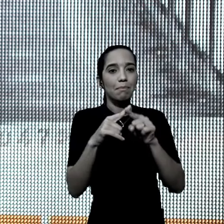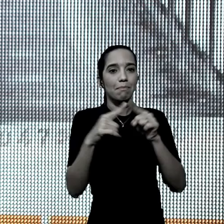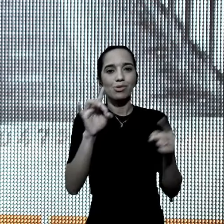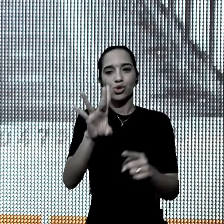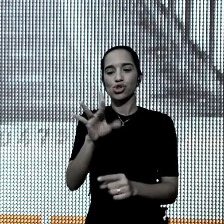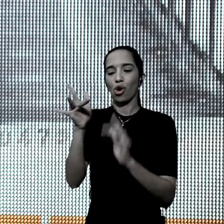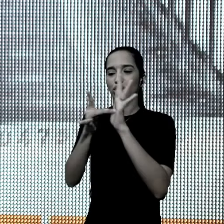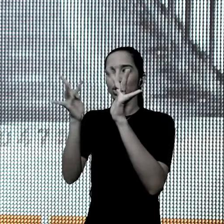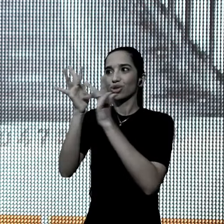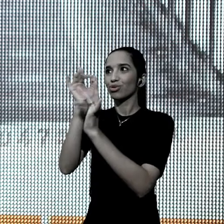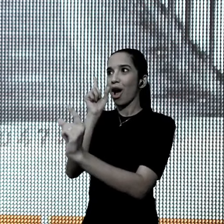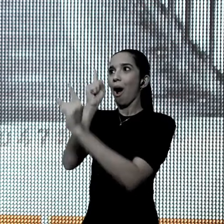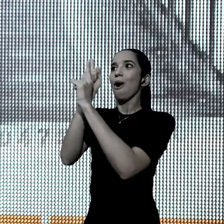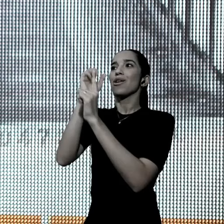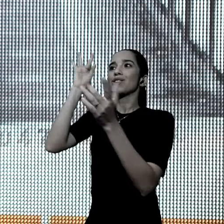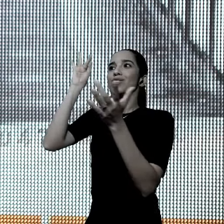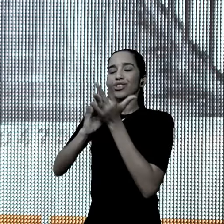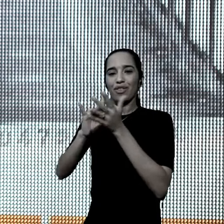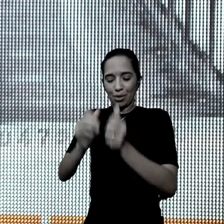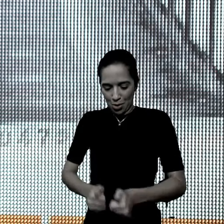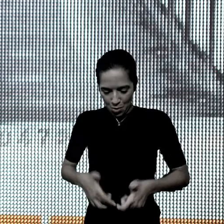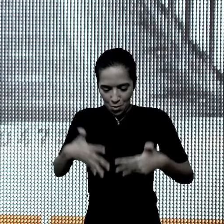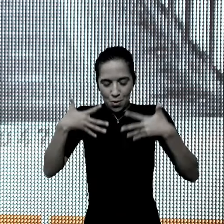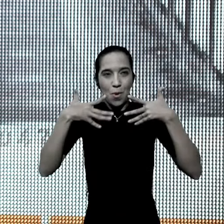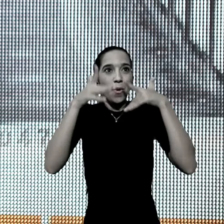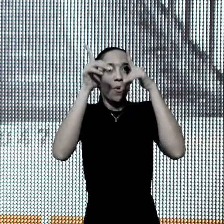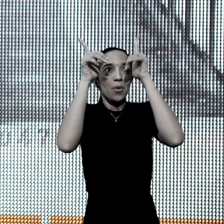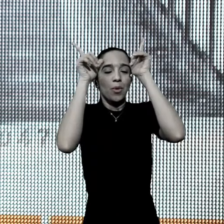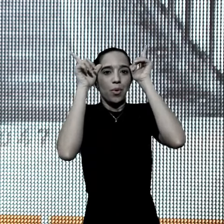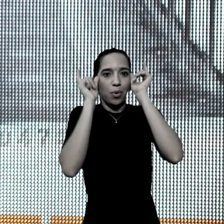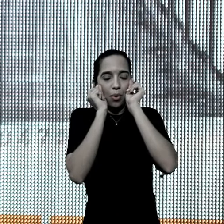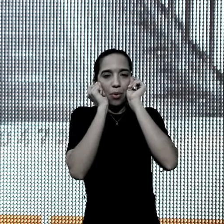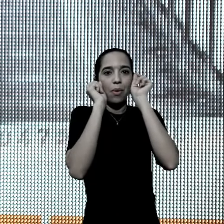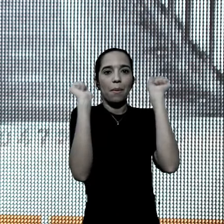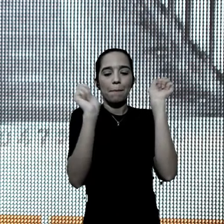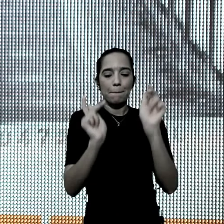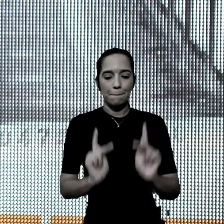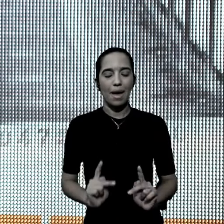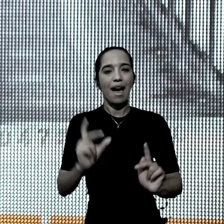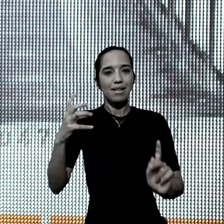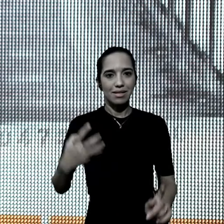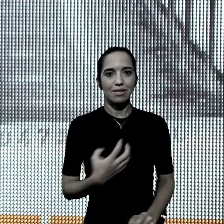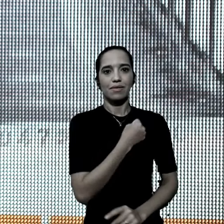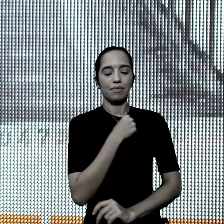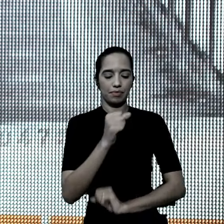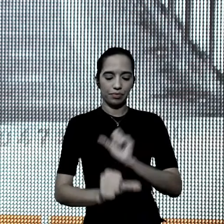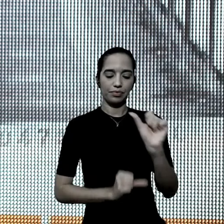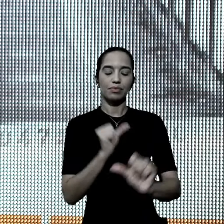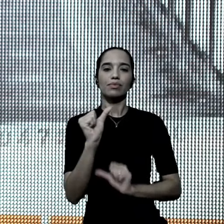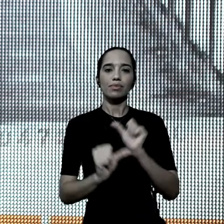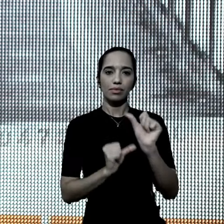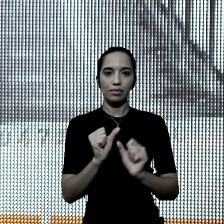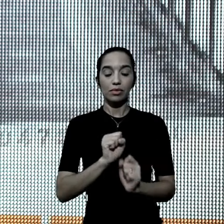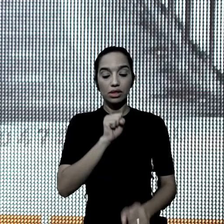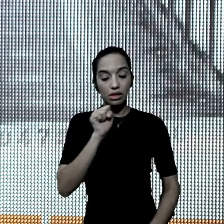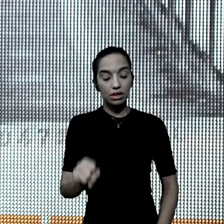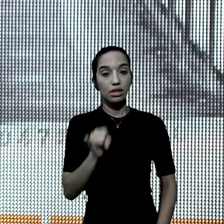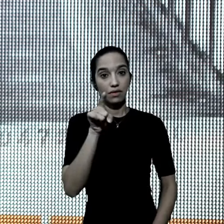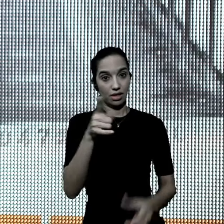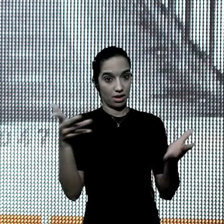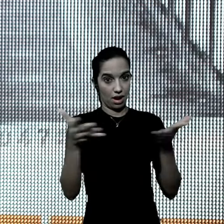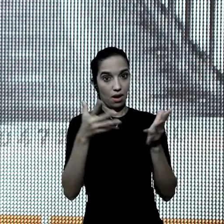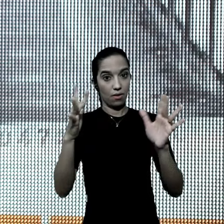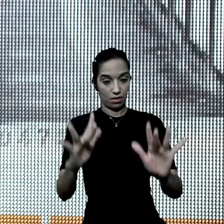Jesus eu pude encontrar paz, alívio, salvação e mudança de vida. E se você está me